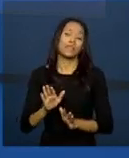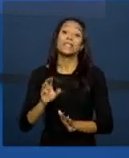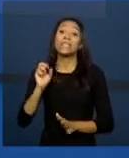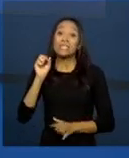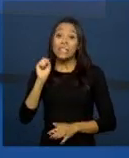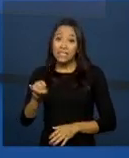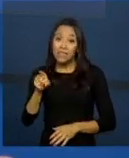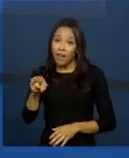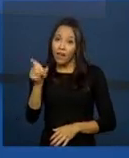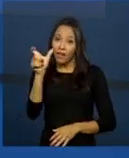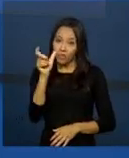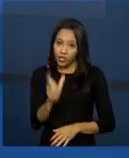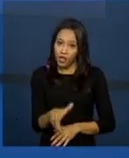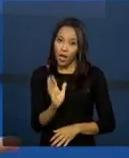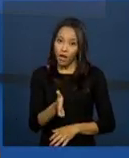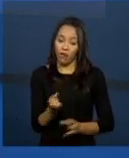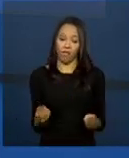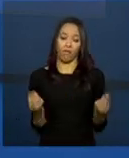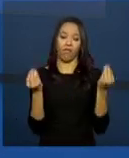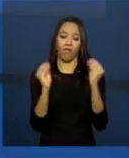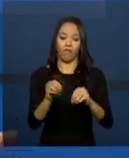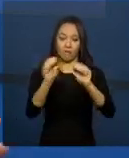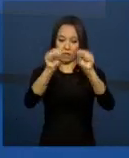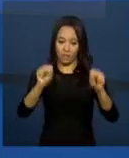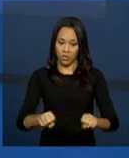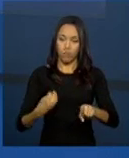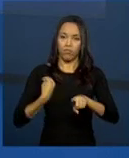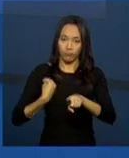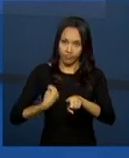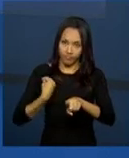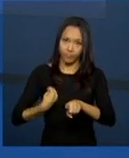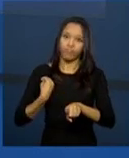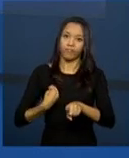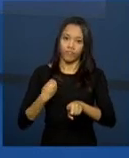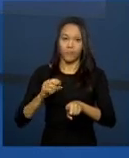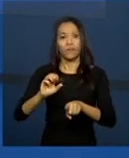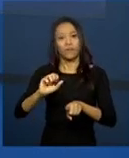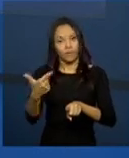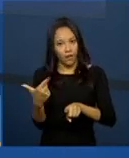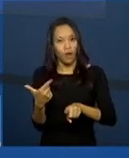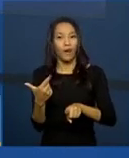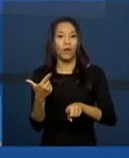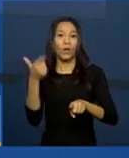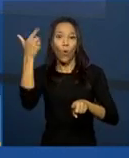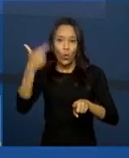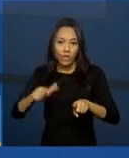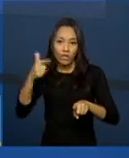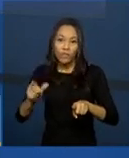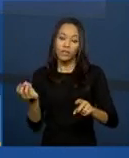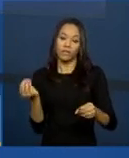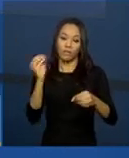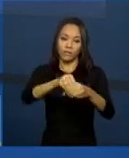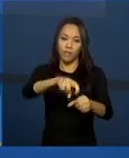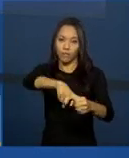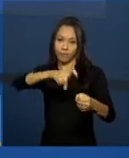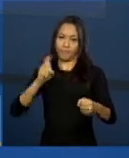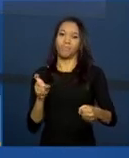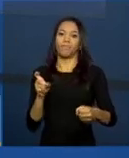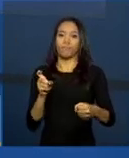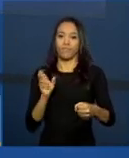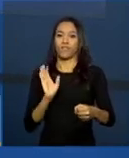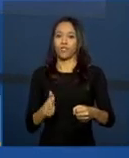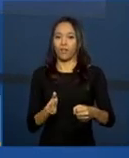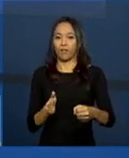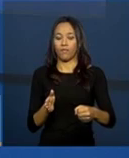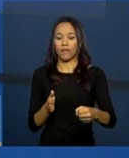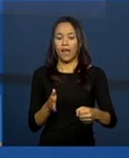já tinha lançado no sistema quando iniciou, ela deverá, sim, agora, lançar o desligamento. Agora, é muito comum que as pessoas